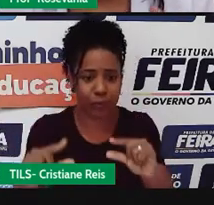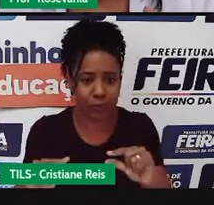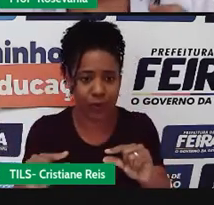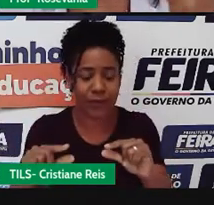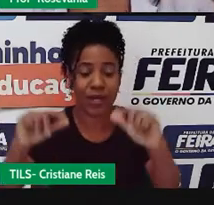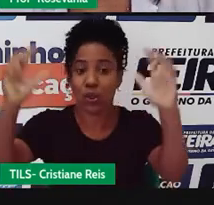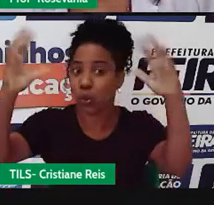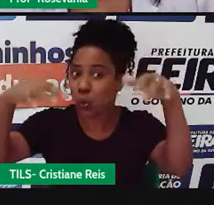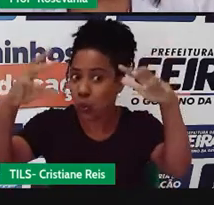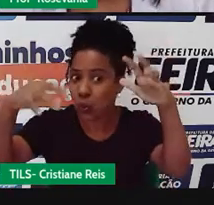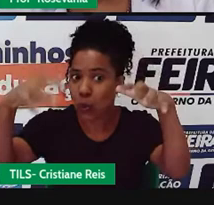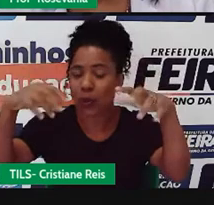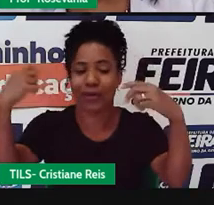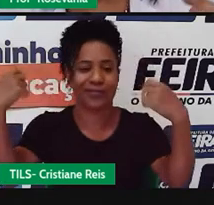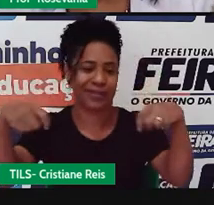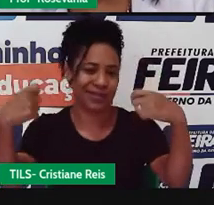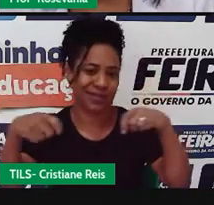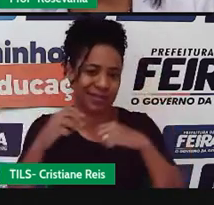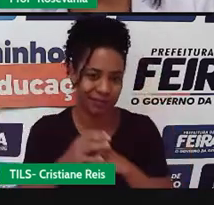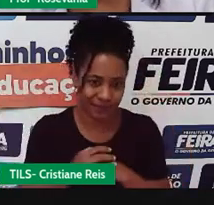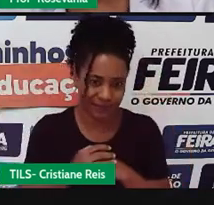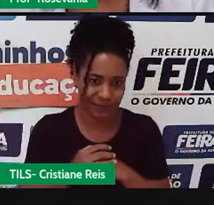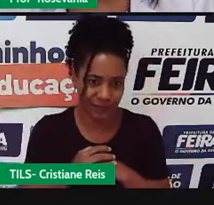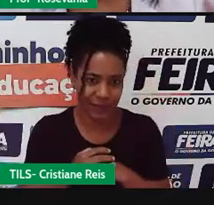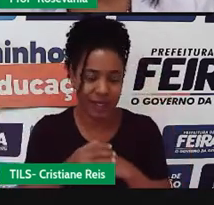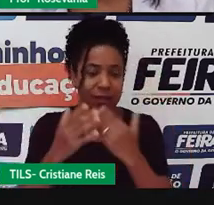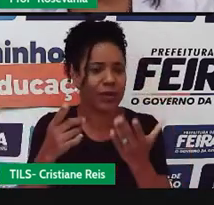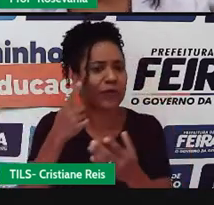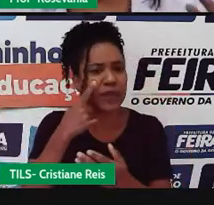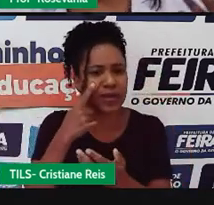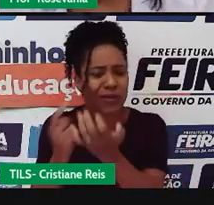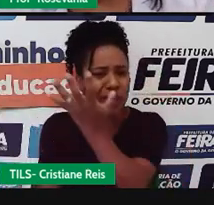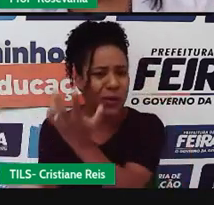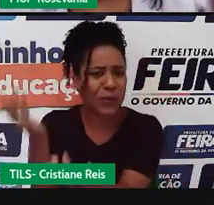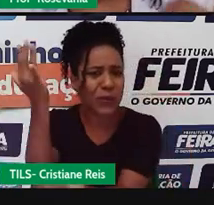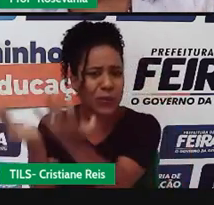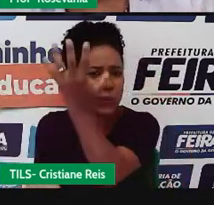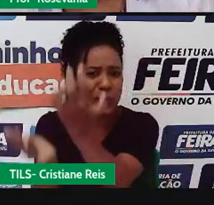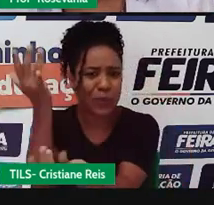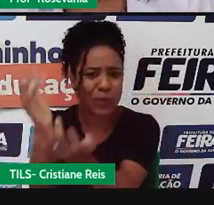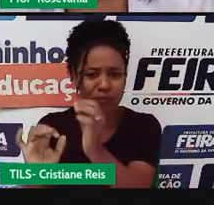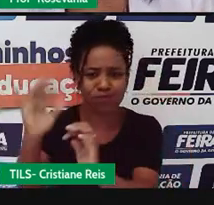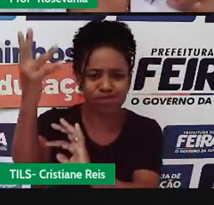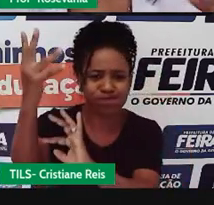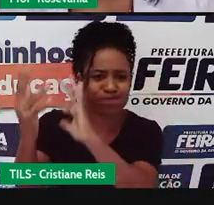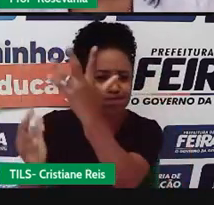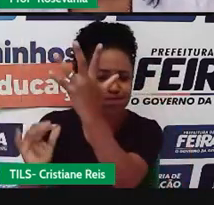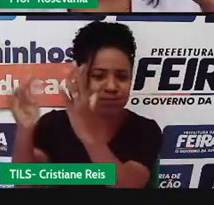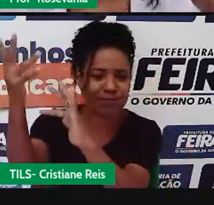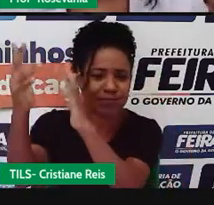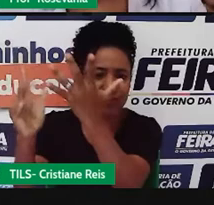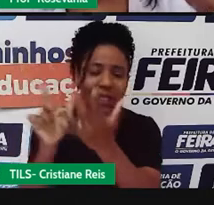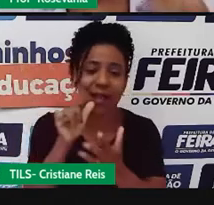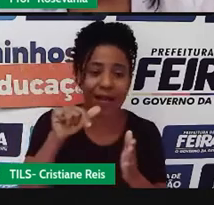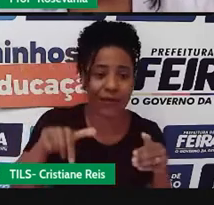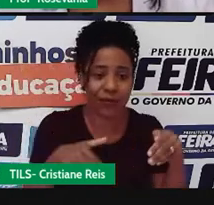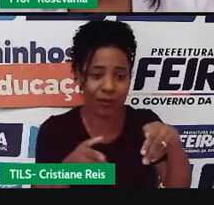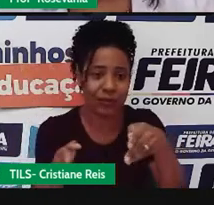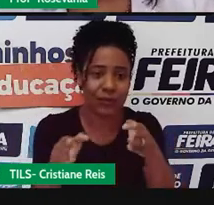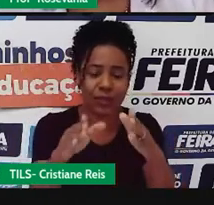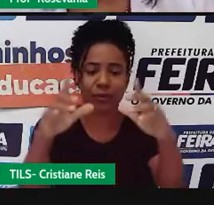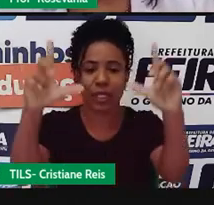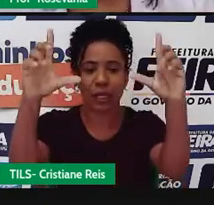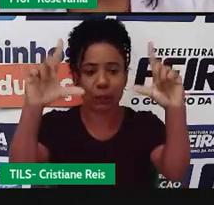as queimadas diminuiu o número dos rios voadores e que na região centro-oeste, na região sudeste, os rios, eles estão com o